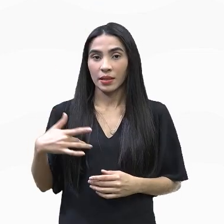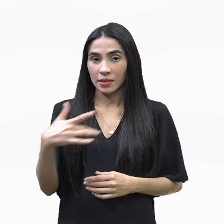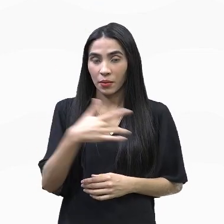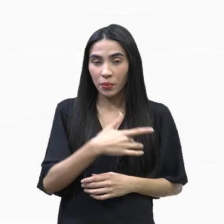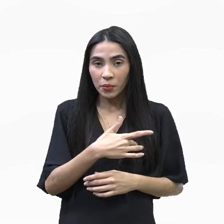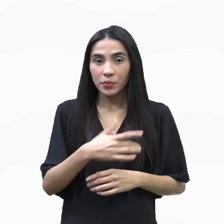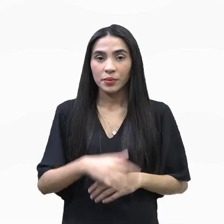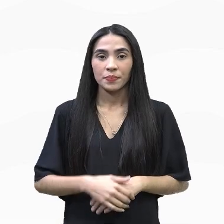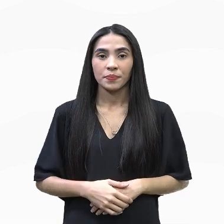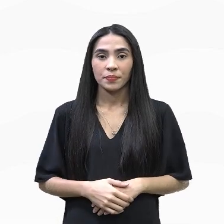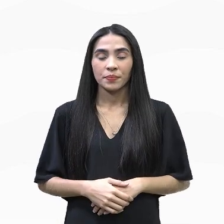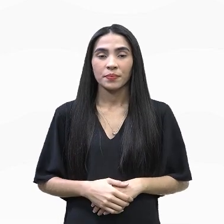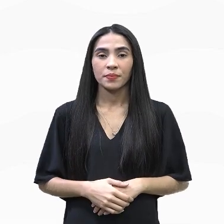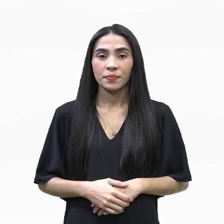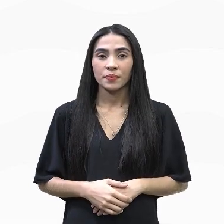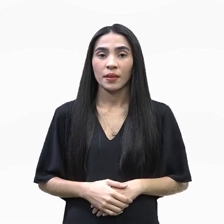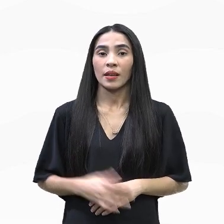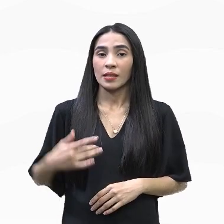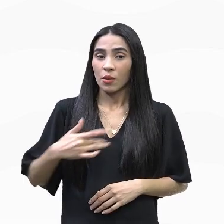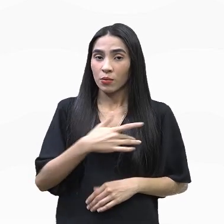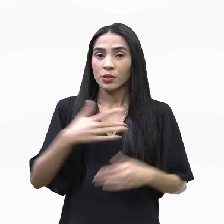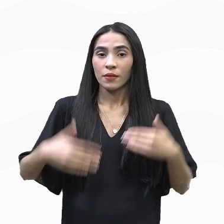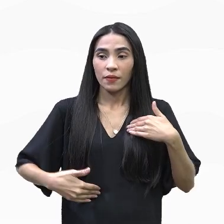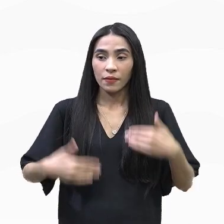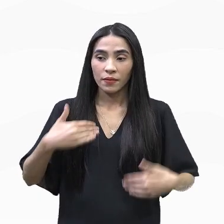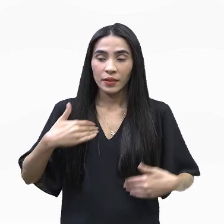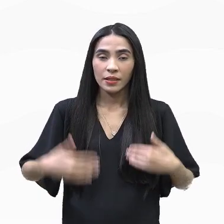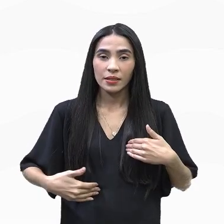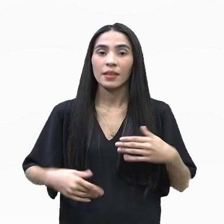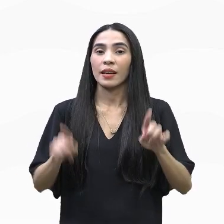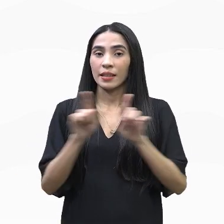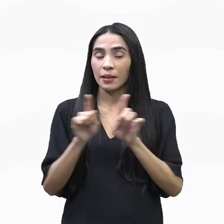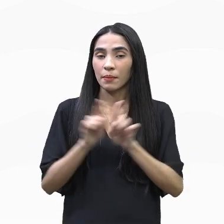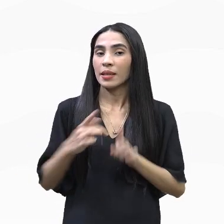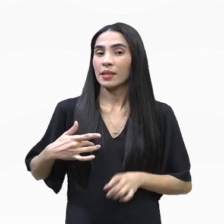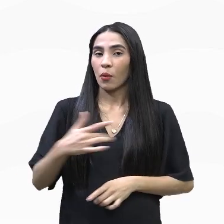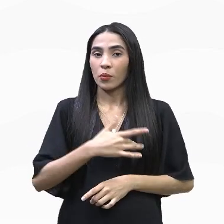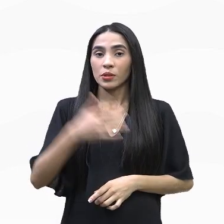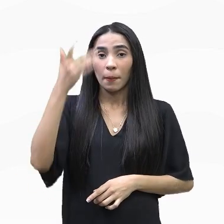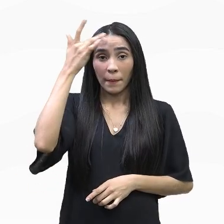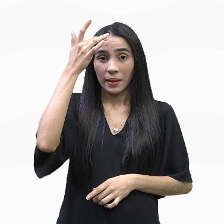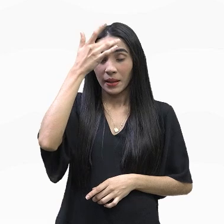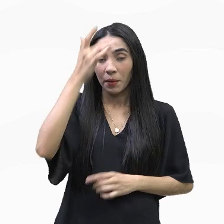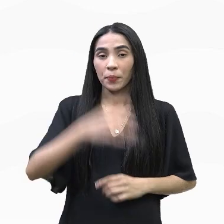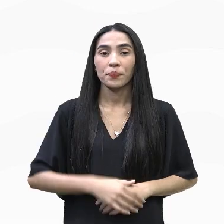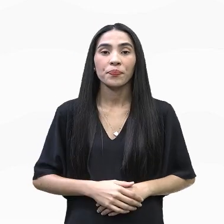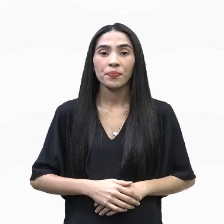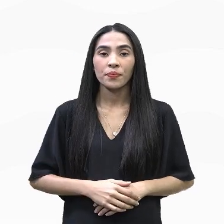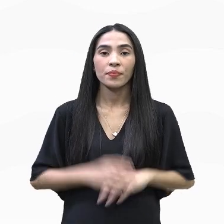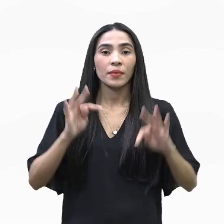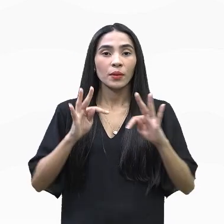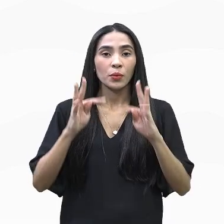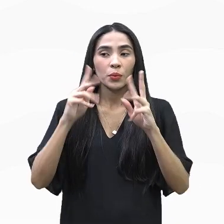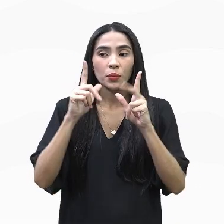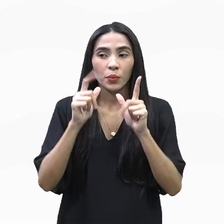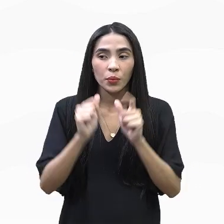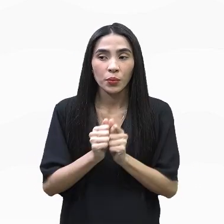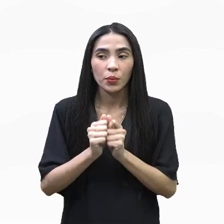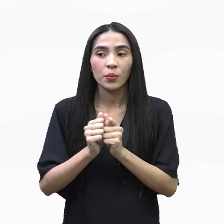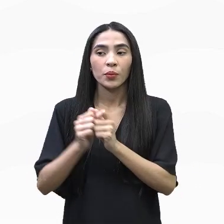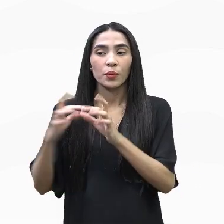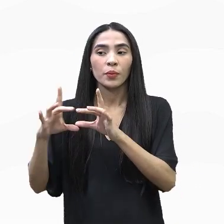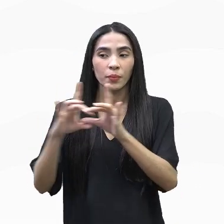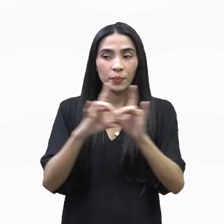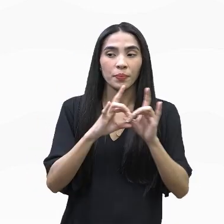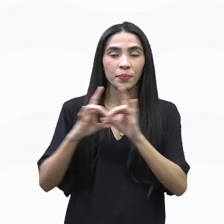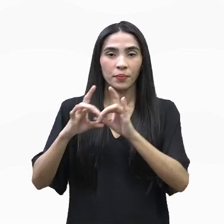física, né? Como dessa saúde mental aqui. Quando tudo isso se cruza, por